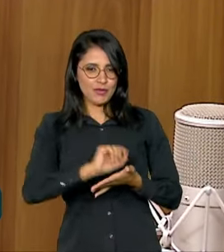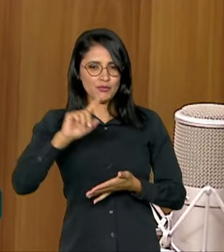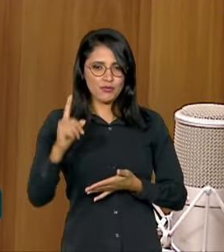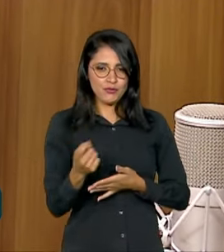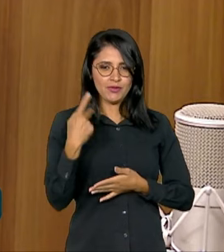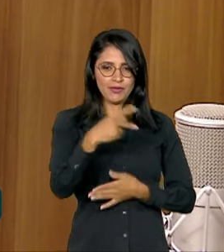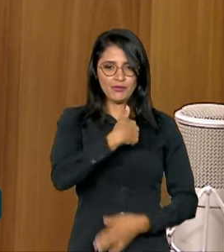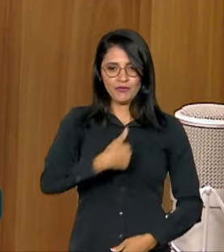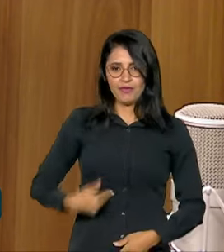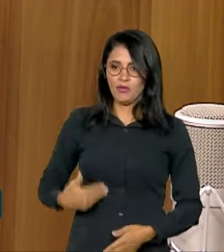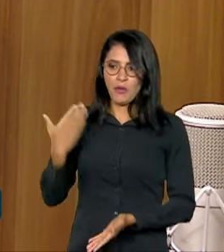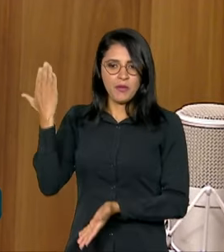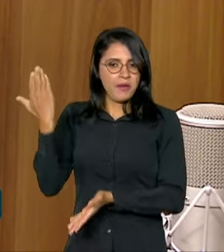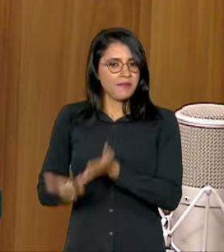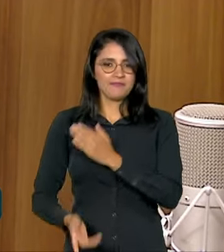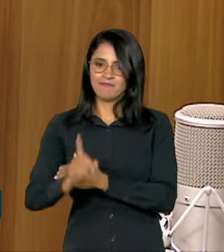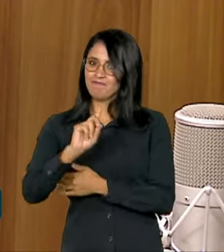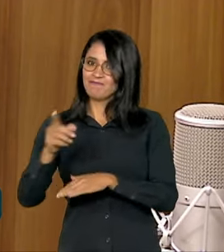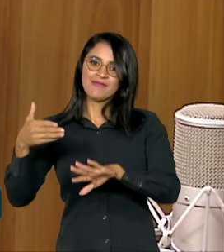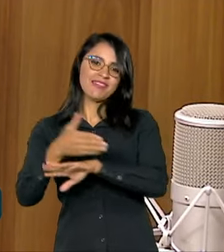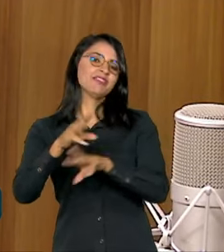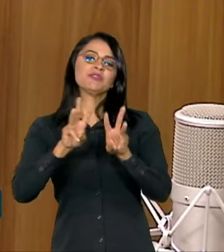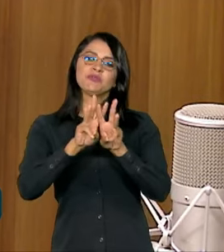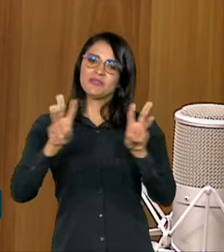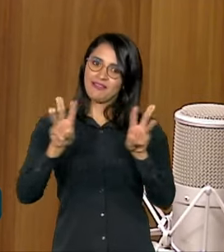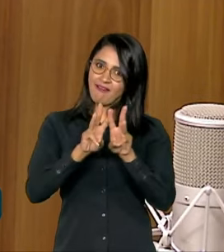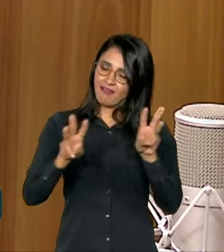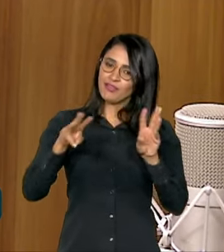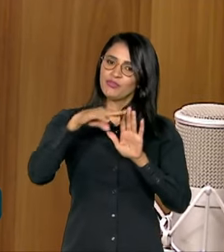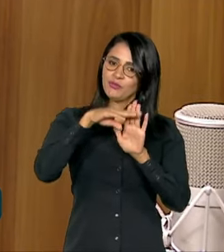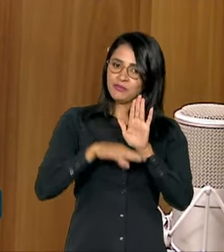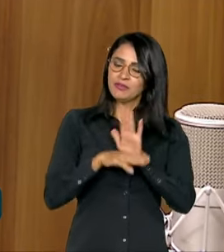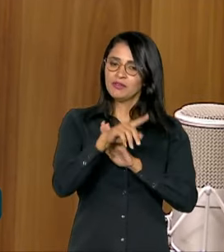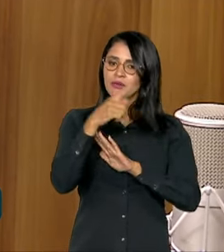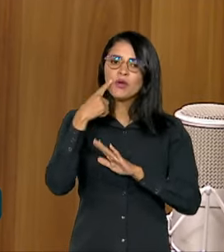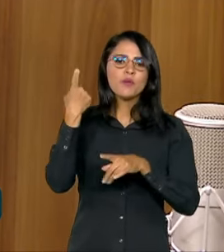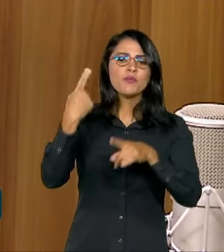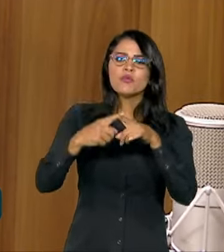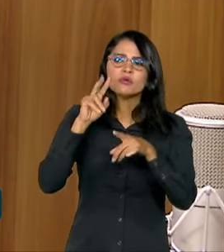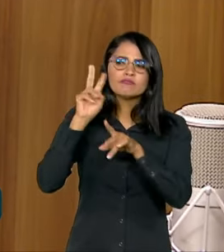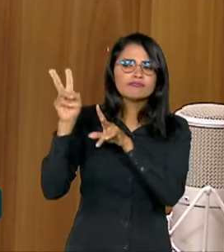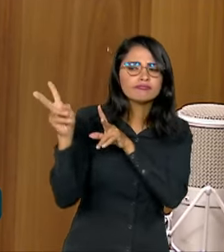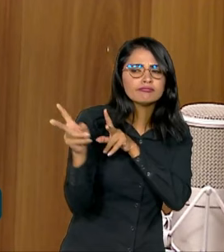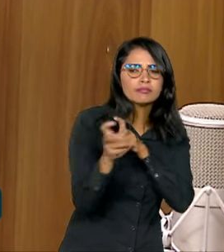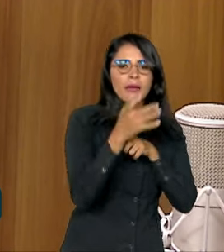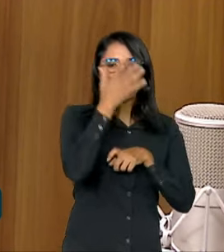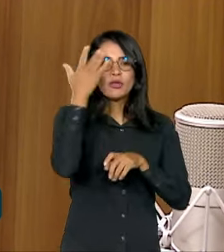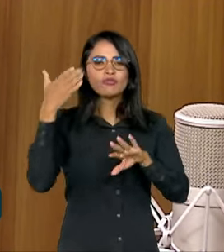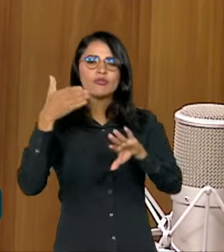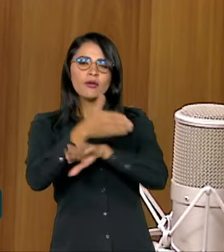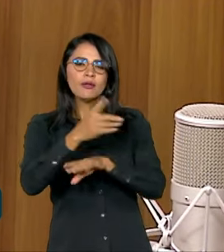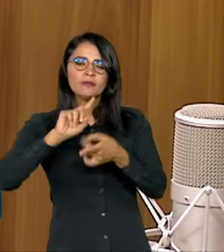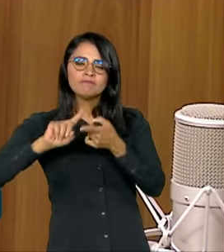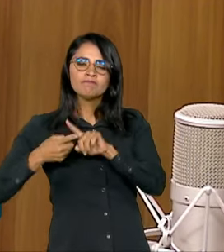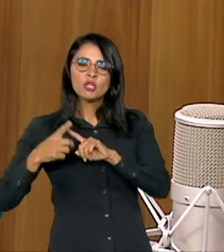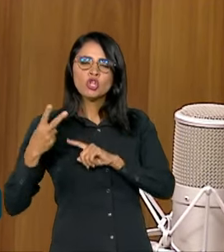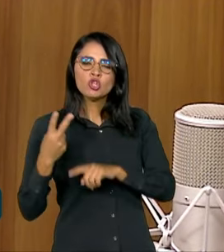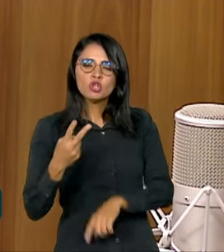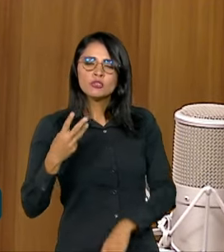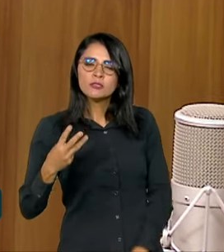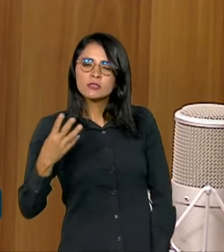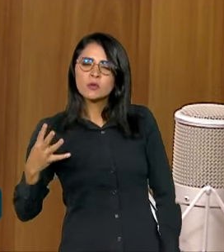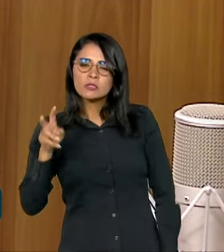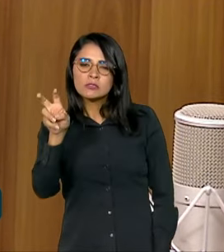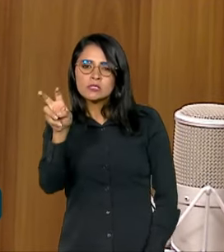não perca essa chance. Entre no site do Desenrola, porque o que a gente tem visto é, o pessoal entra renegociando dois, três,